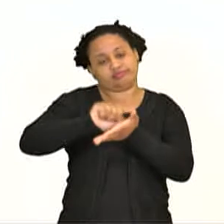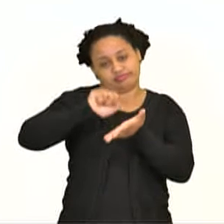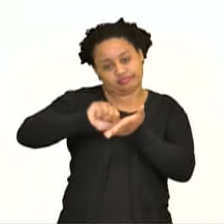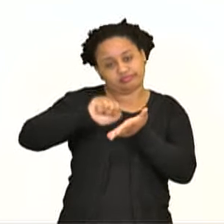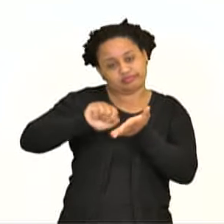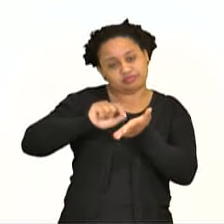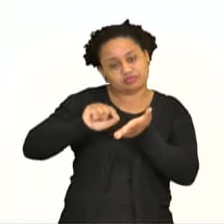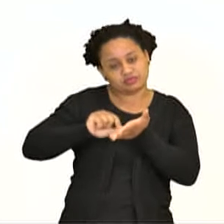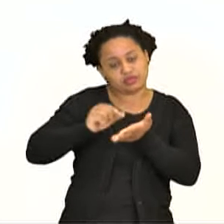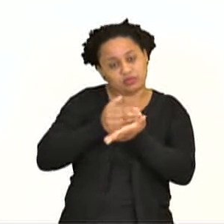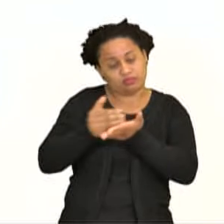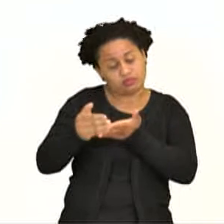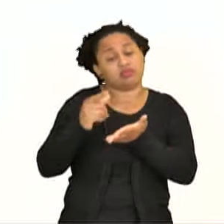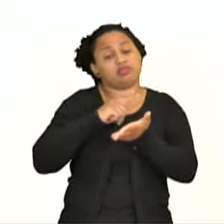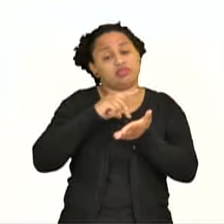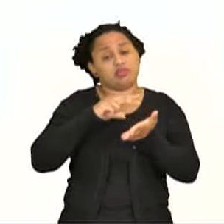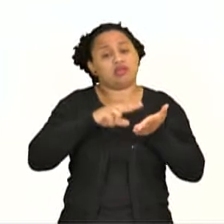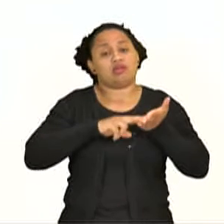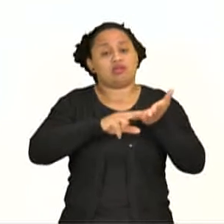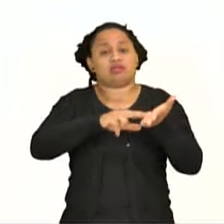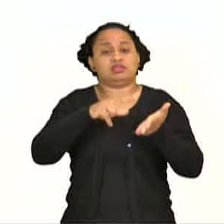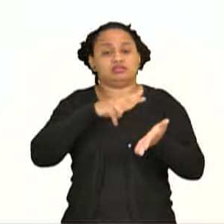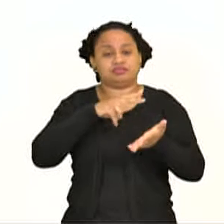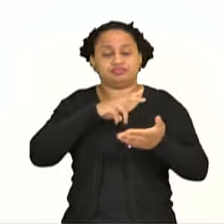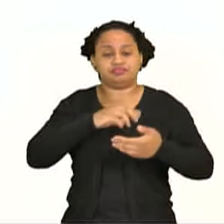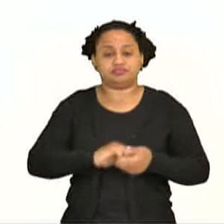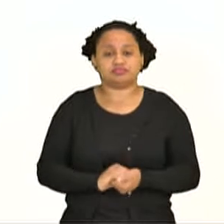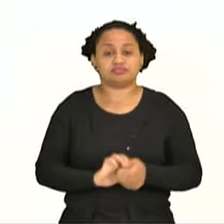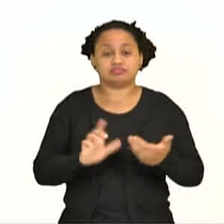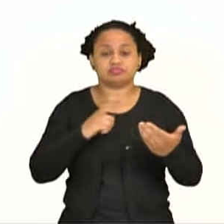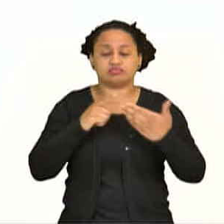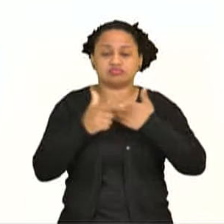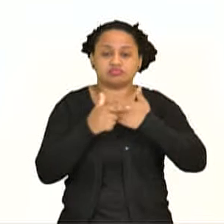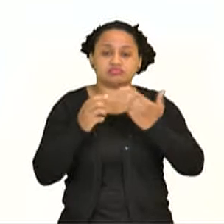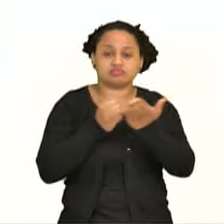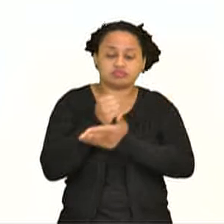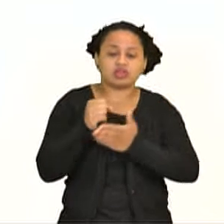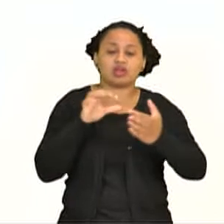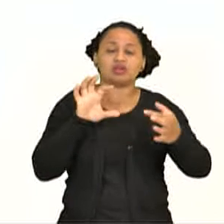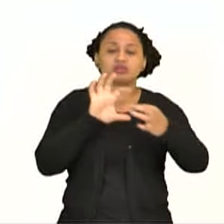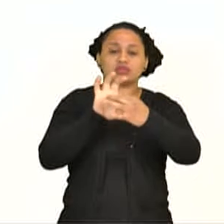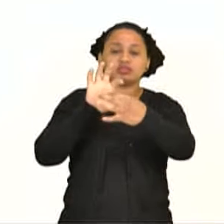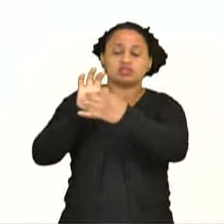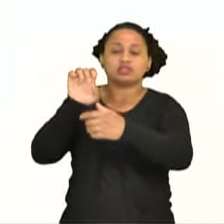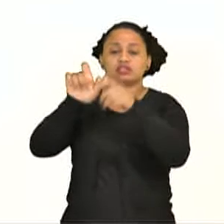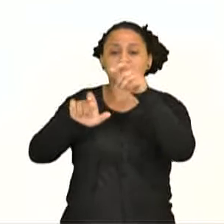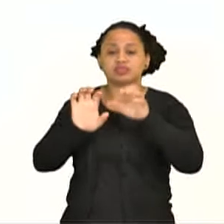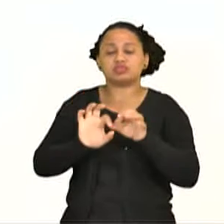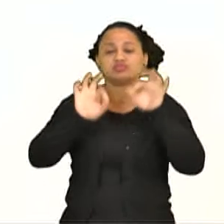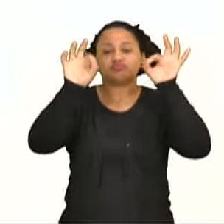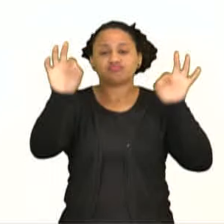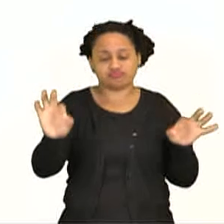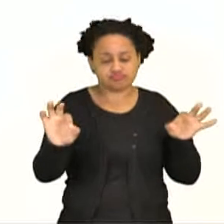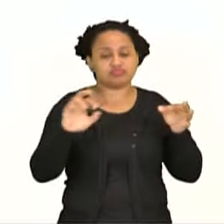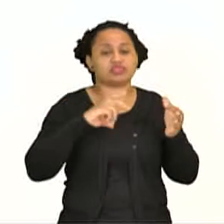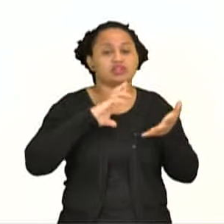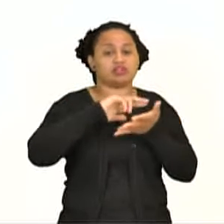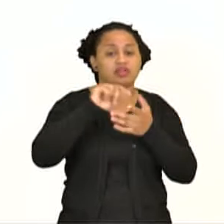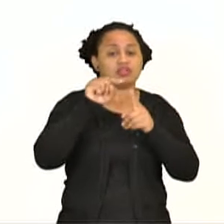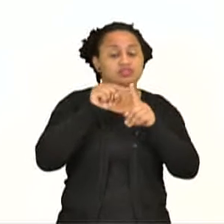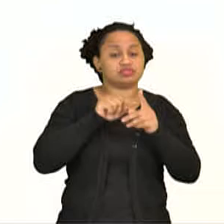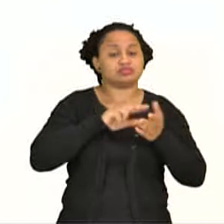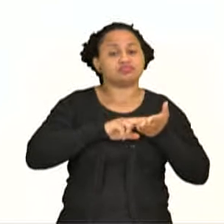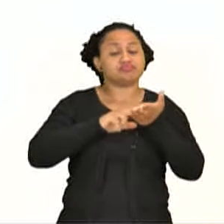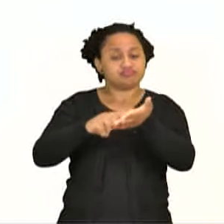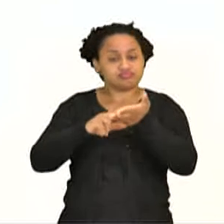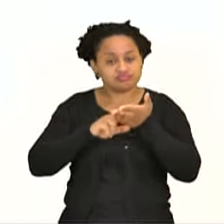tem ali a carta pessoal. Tem a função básica de conectar pessoas distantes. Há vários tipos de cartas.